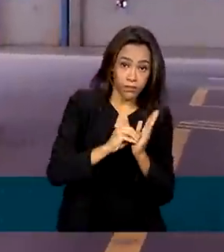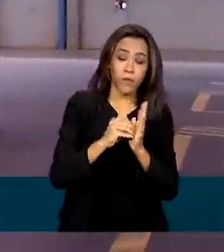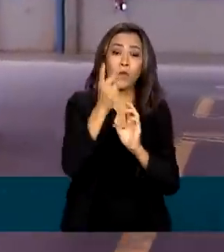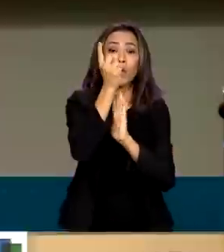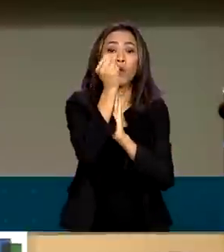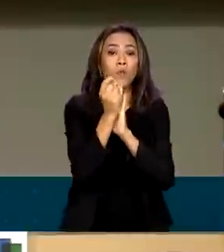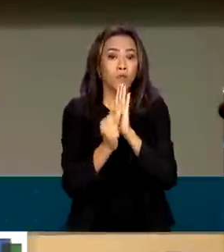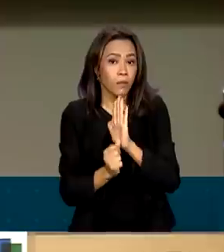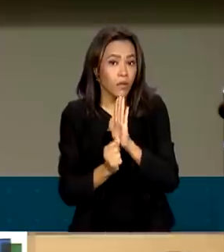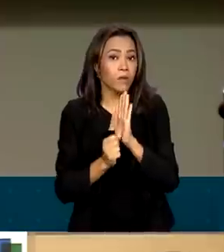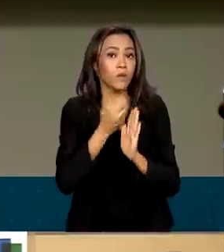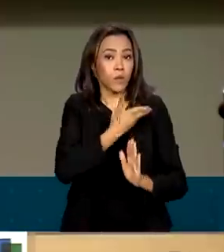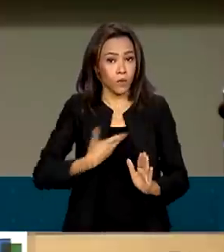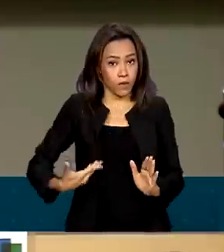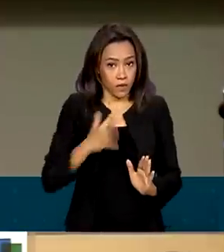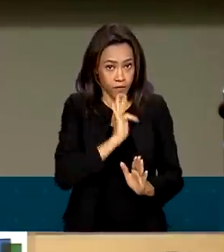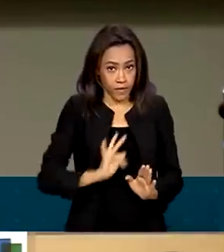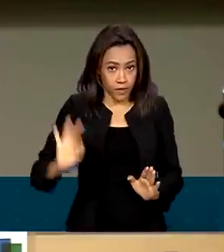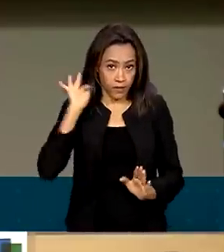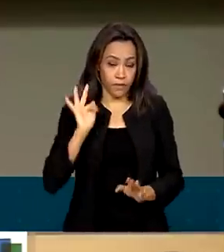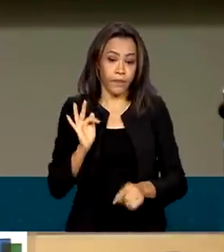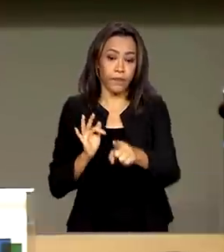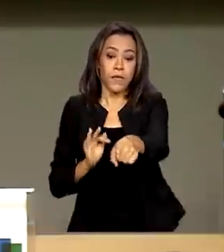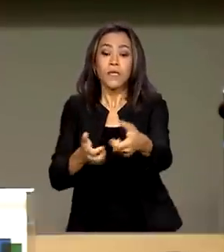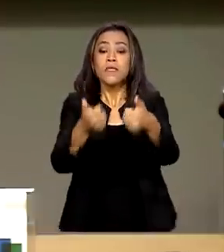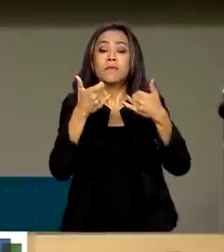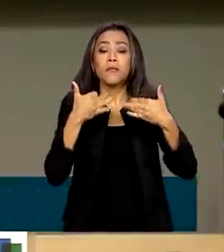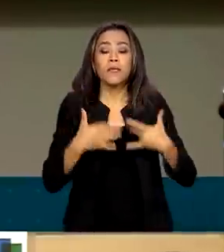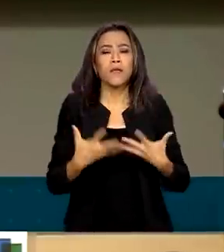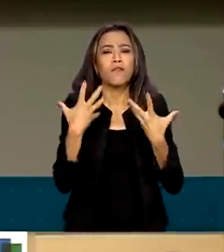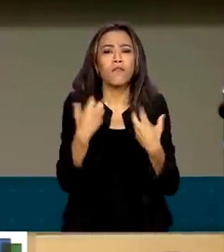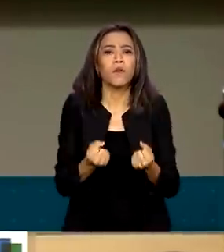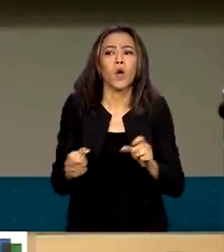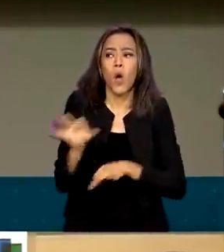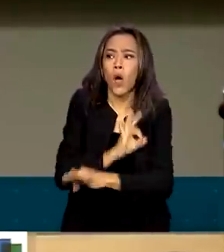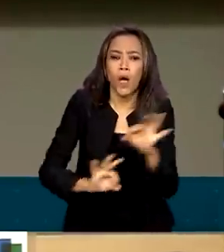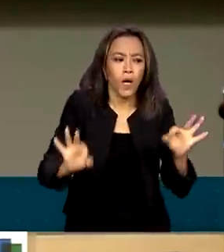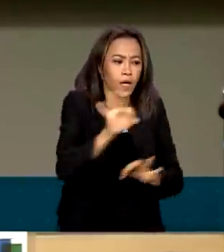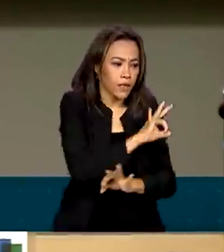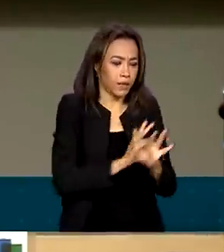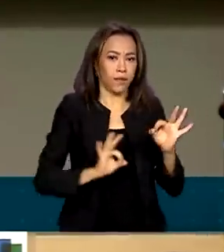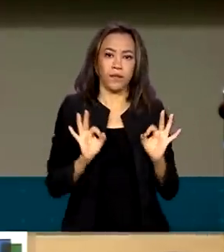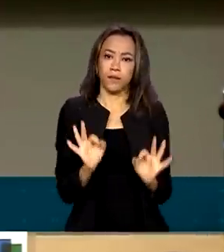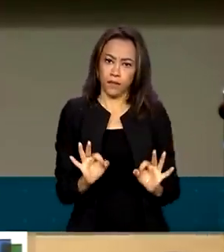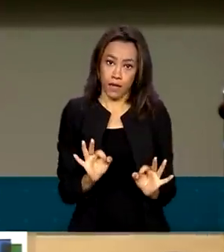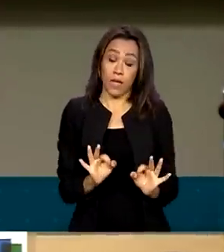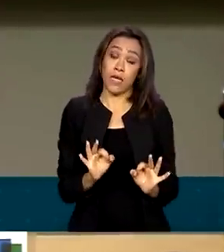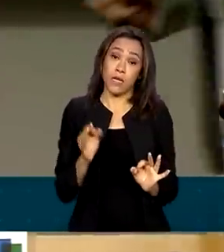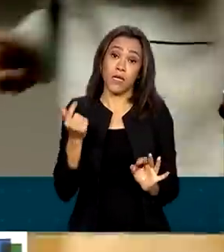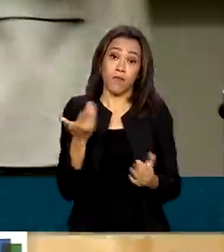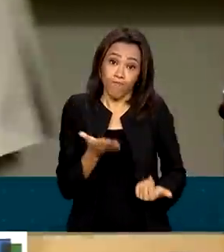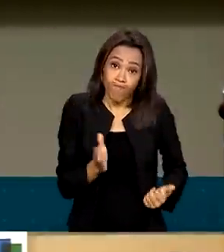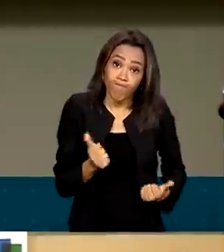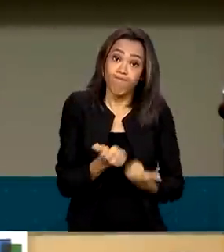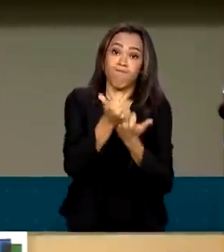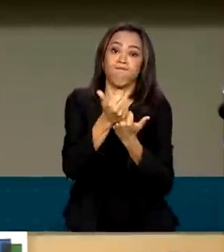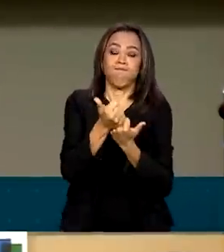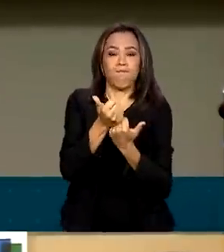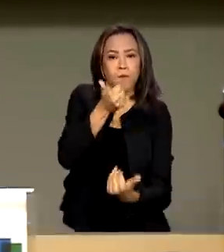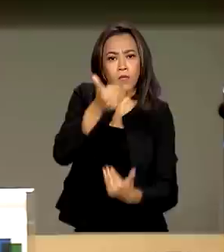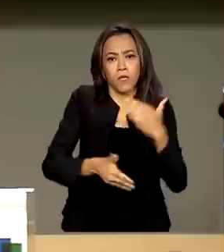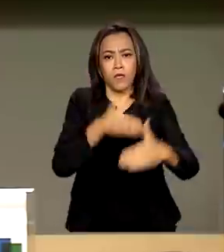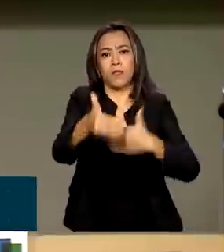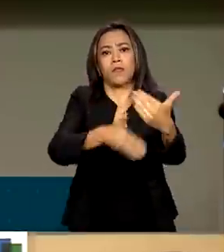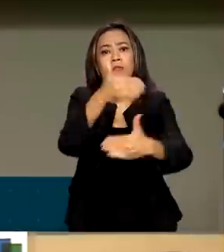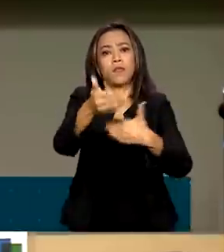deste ano. Arrumar a casa e fazer a economia crescer. Disse, repito também, que nós temos uma agenda